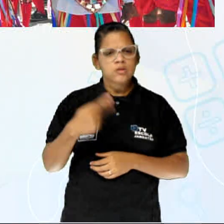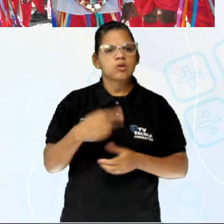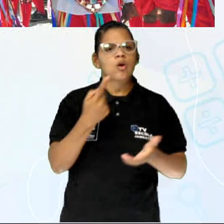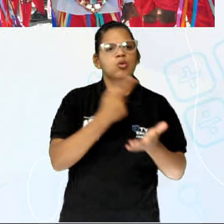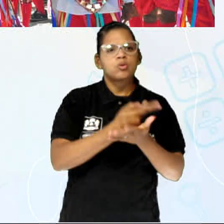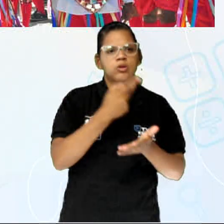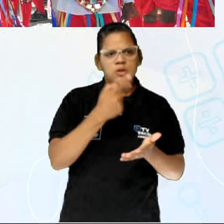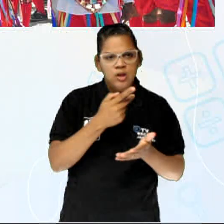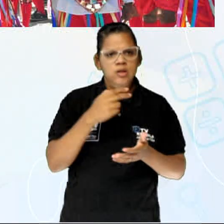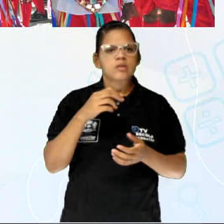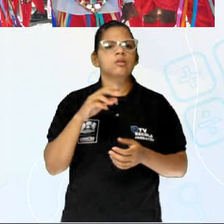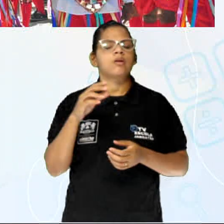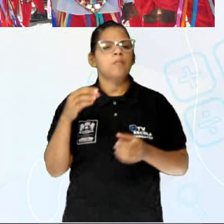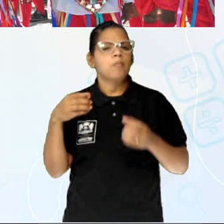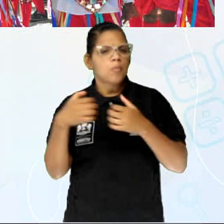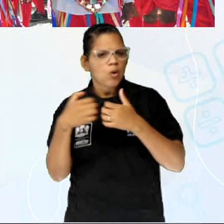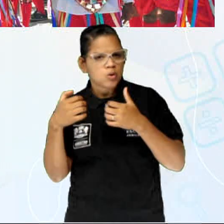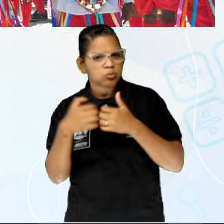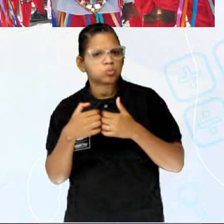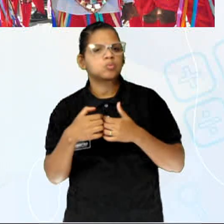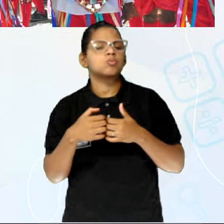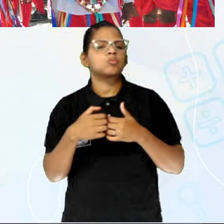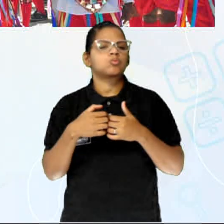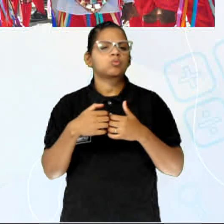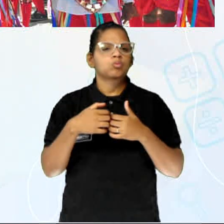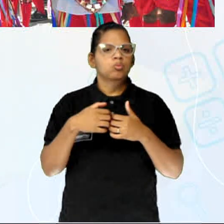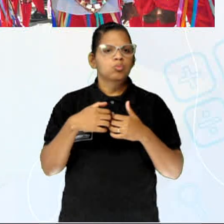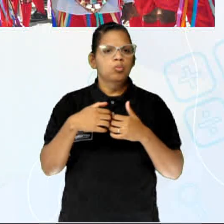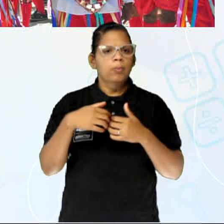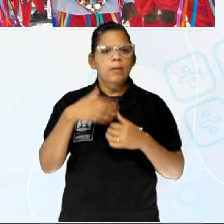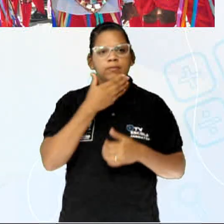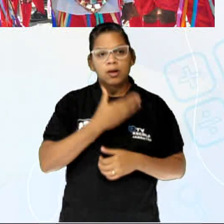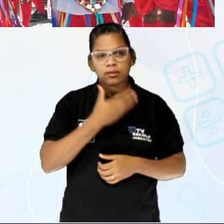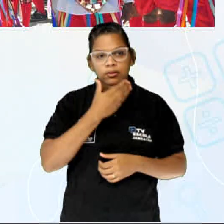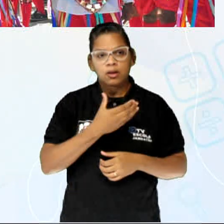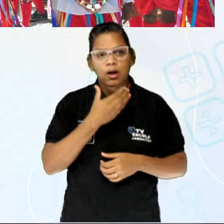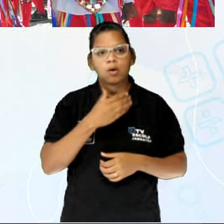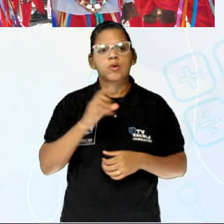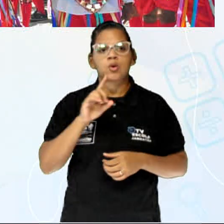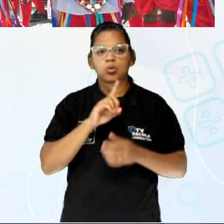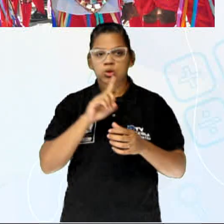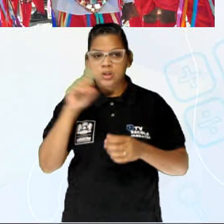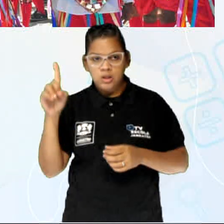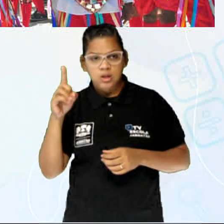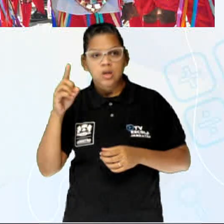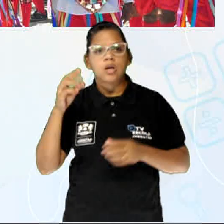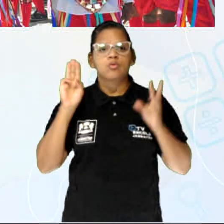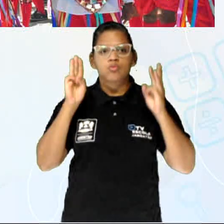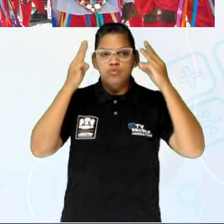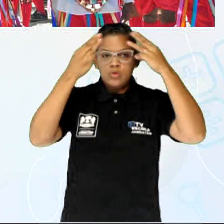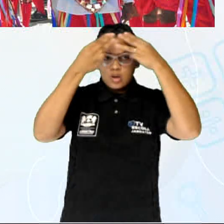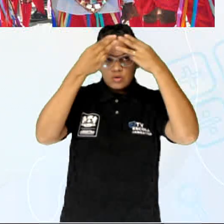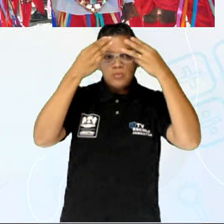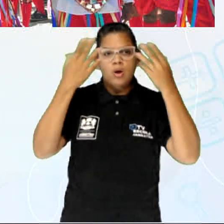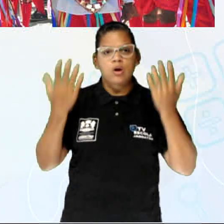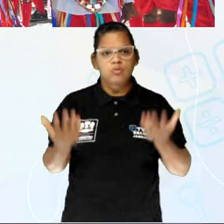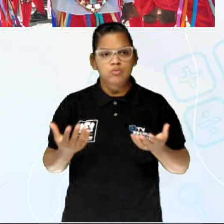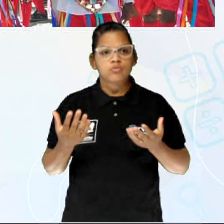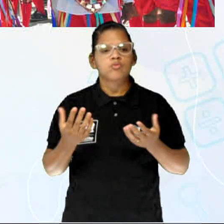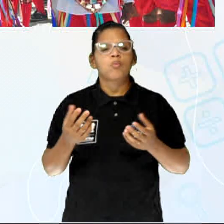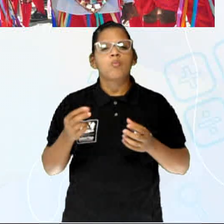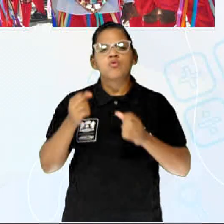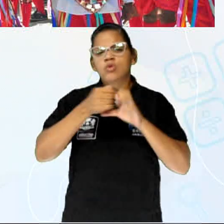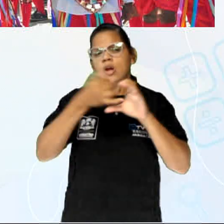e o Dia dos Reis Magos, em 6 de janeiro. Uma das principais características do Reisado são os trajes